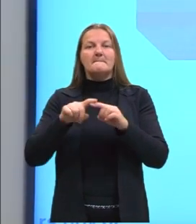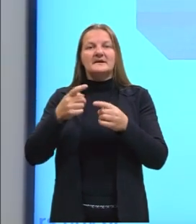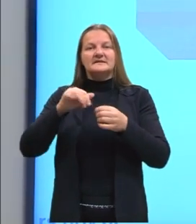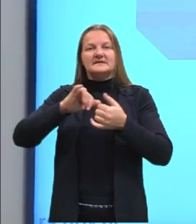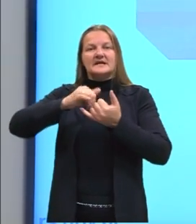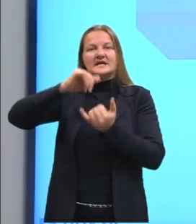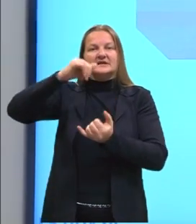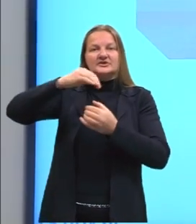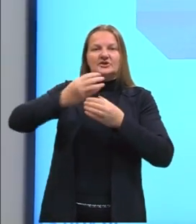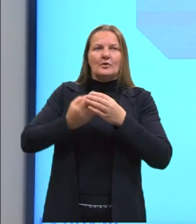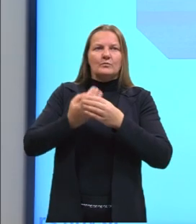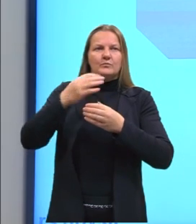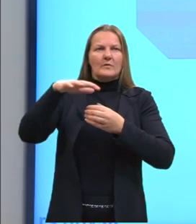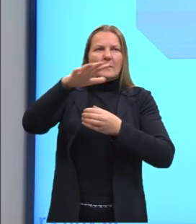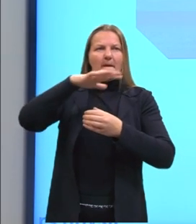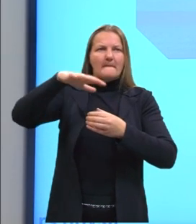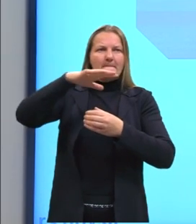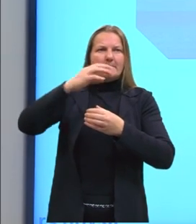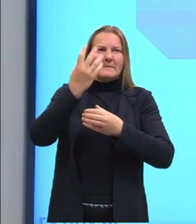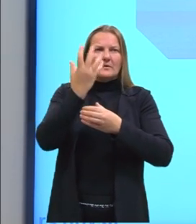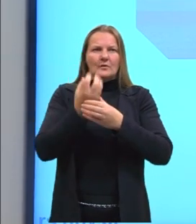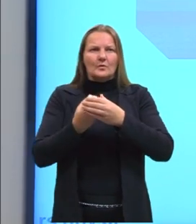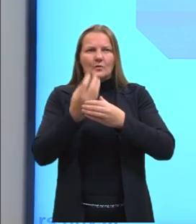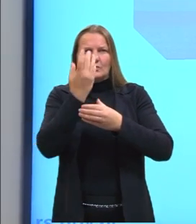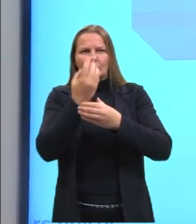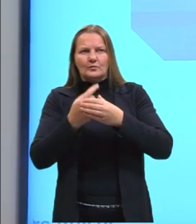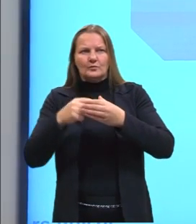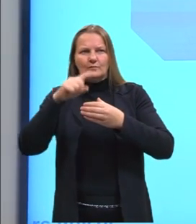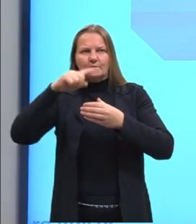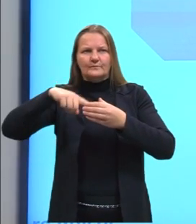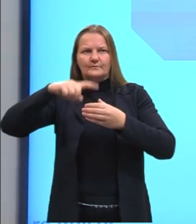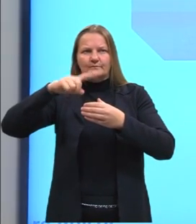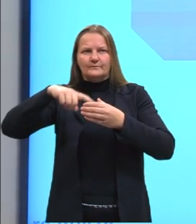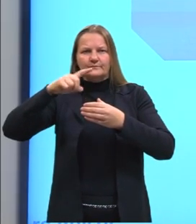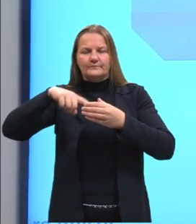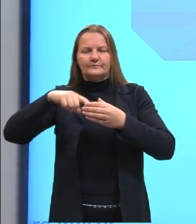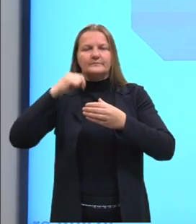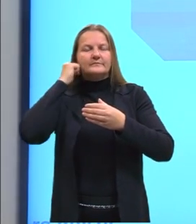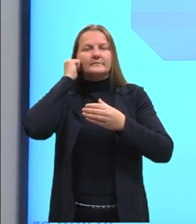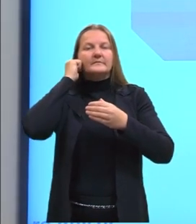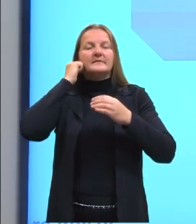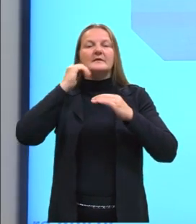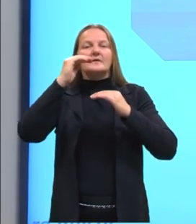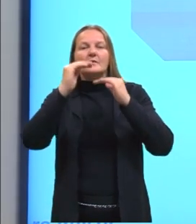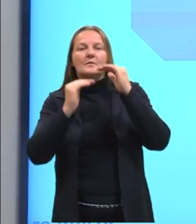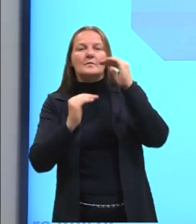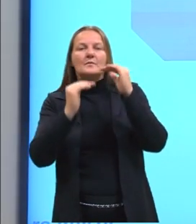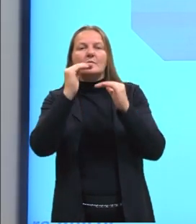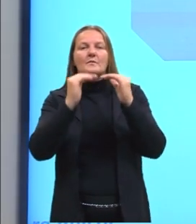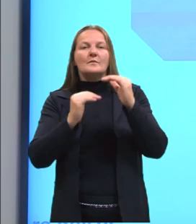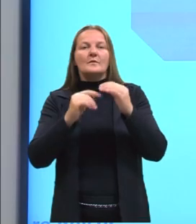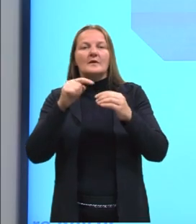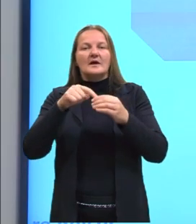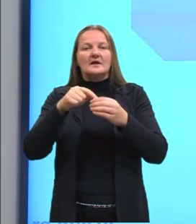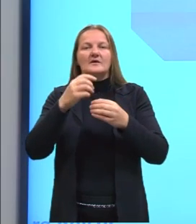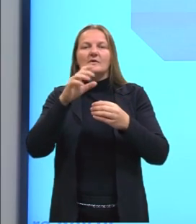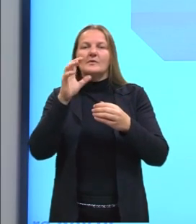ambiente, porque vai chegar um ponto que ele vai entrar em equilíbrio térmico com o ambiente e vai reduzir a sua temperatura.